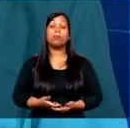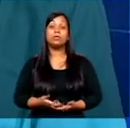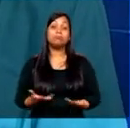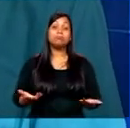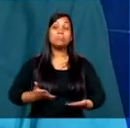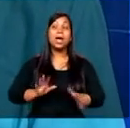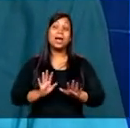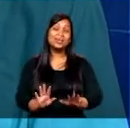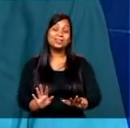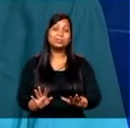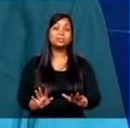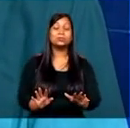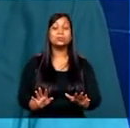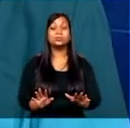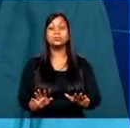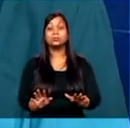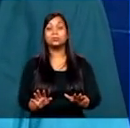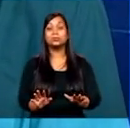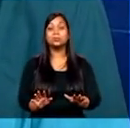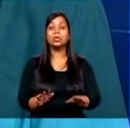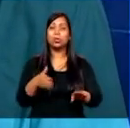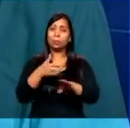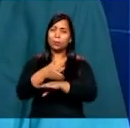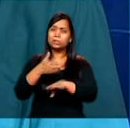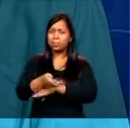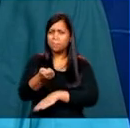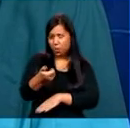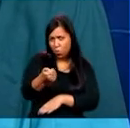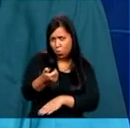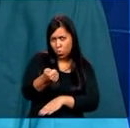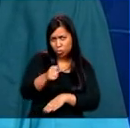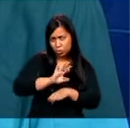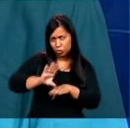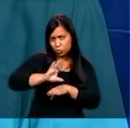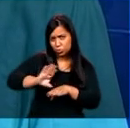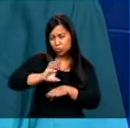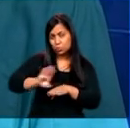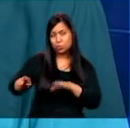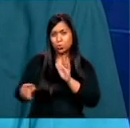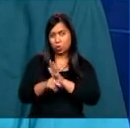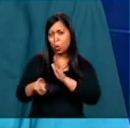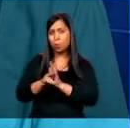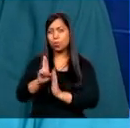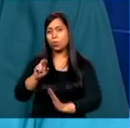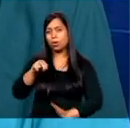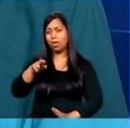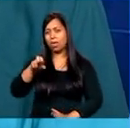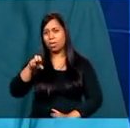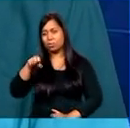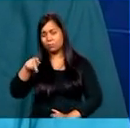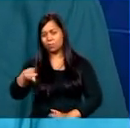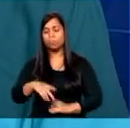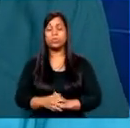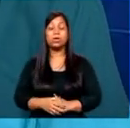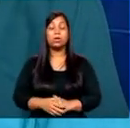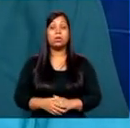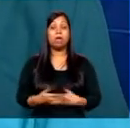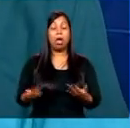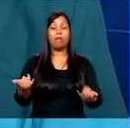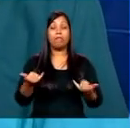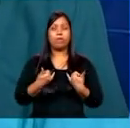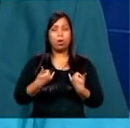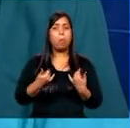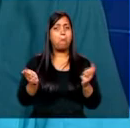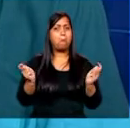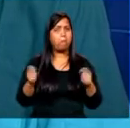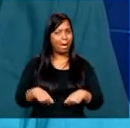mas era uma coisa... Eu participei pouco dos cursinhos do Ibilce, né. E quando ela me falou que seria